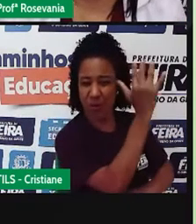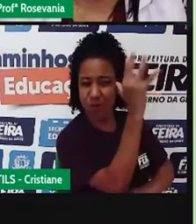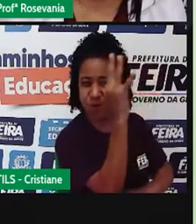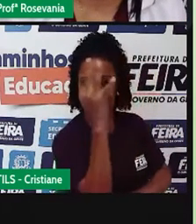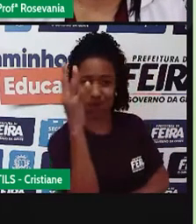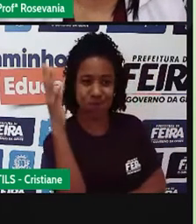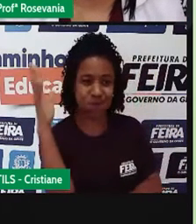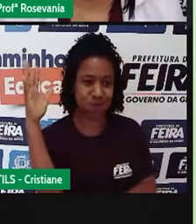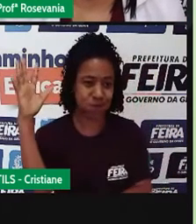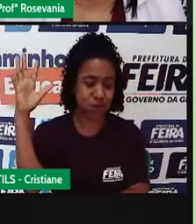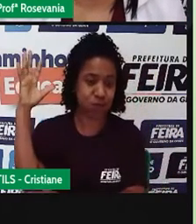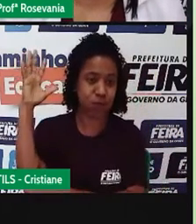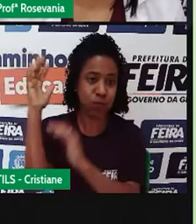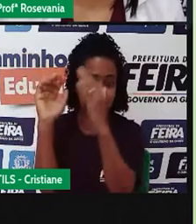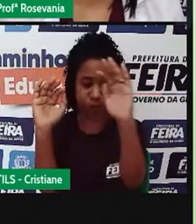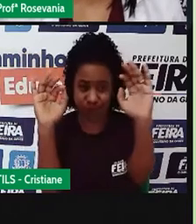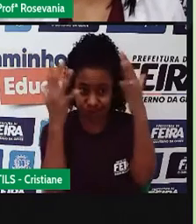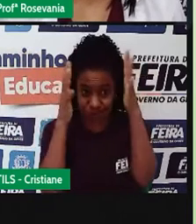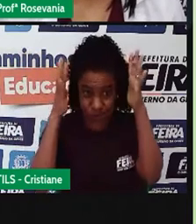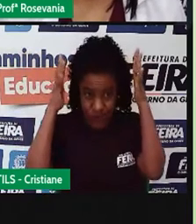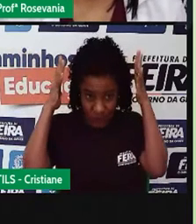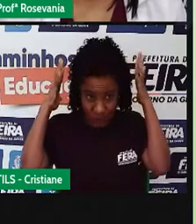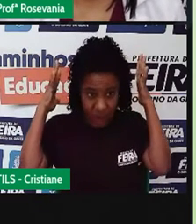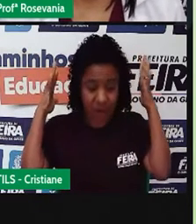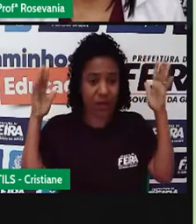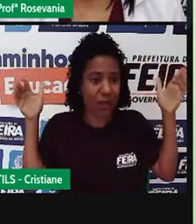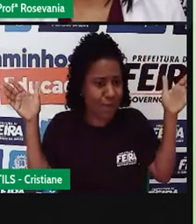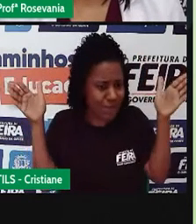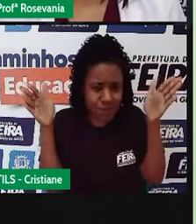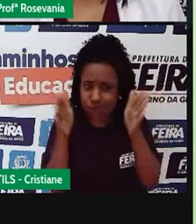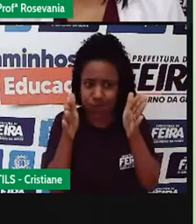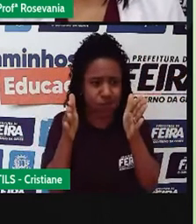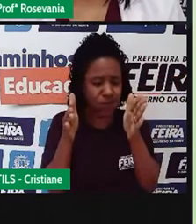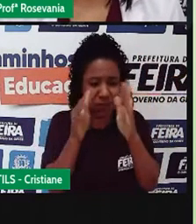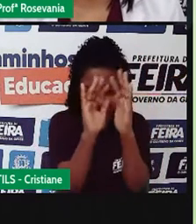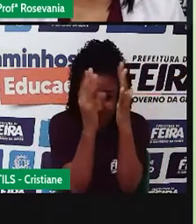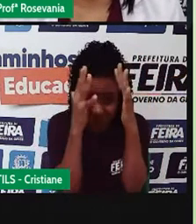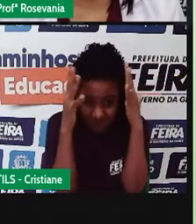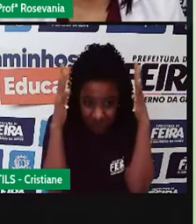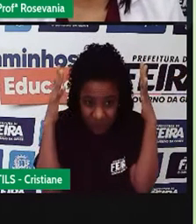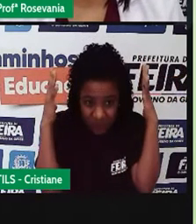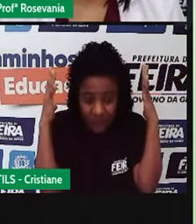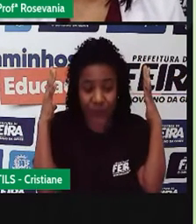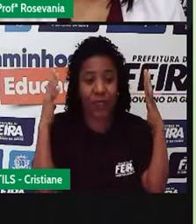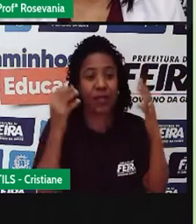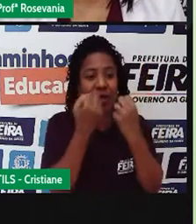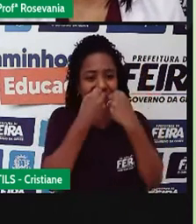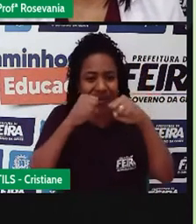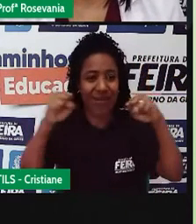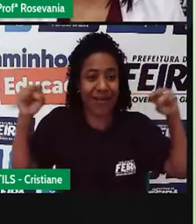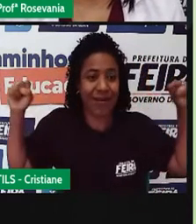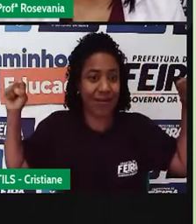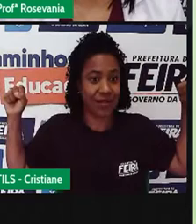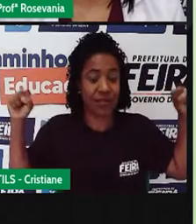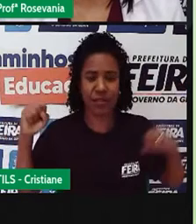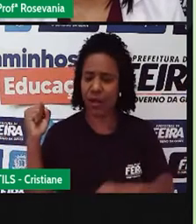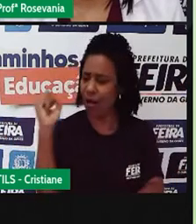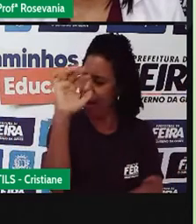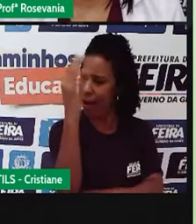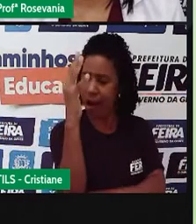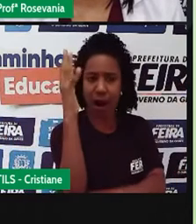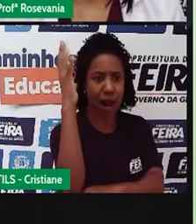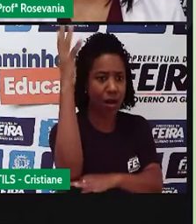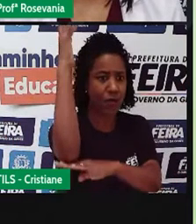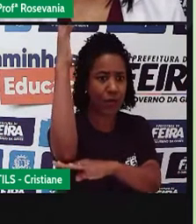fala mais das características, né, que eram antes, né, formada em boa parte por árvores de grande porte, situando-se